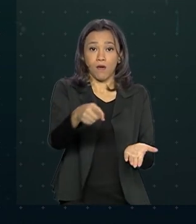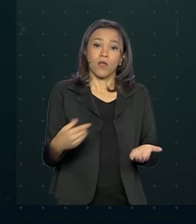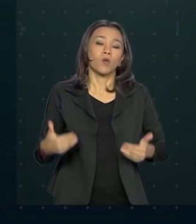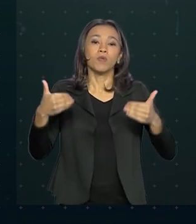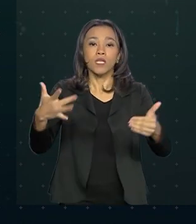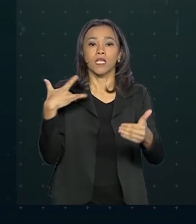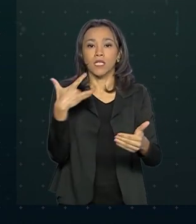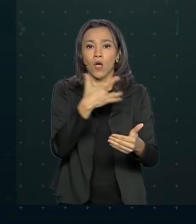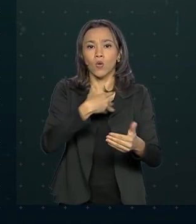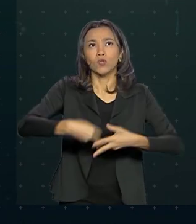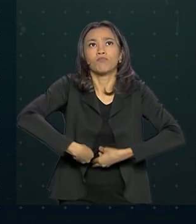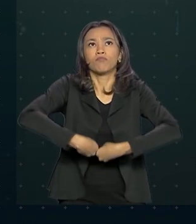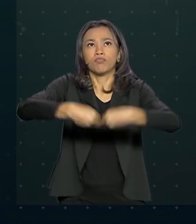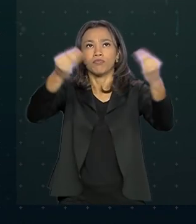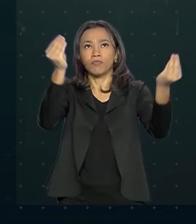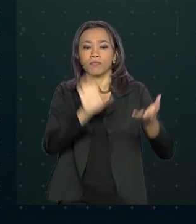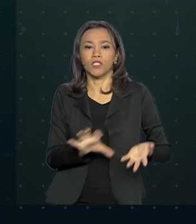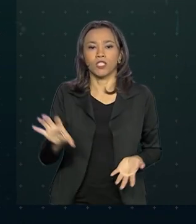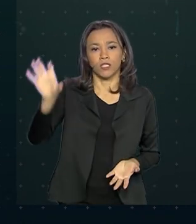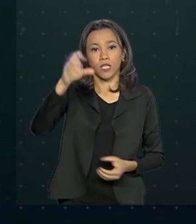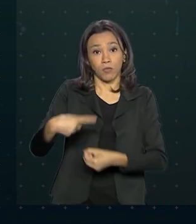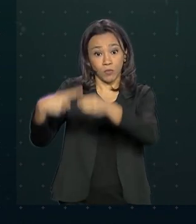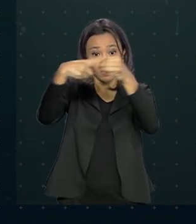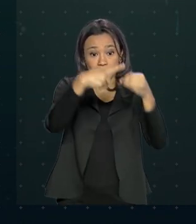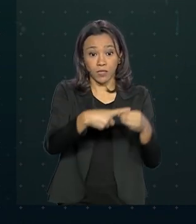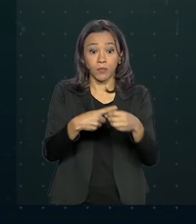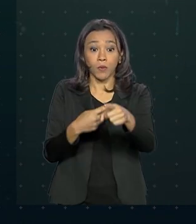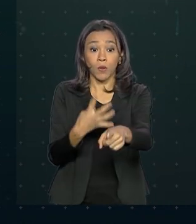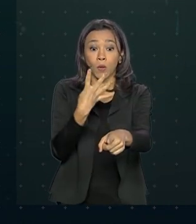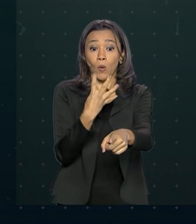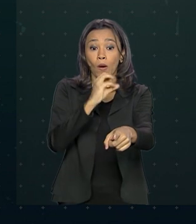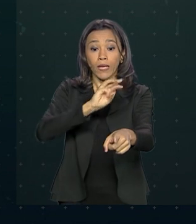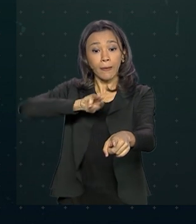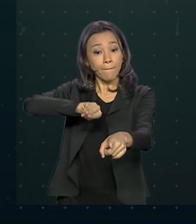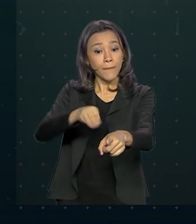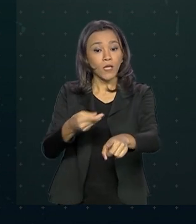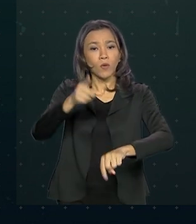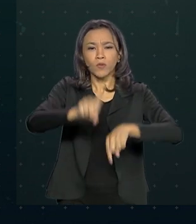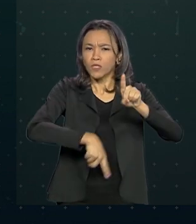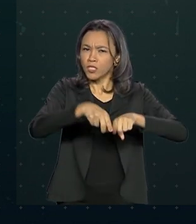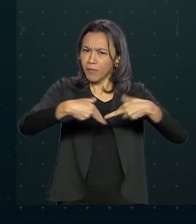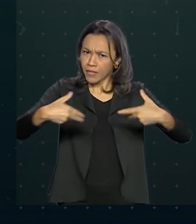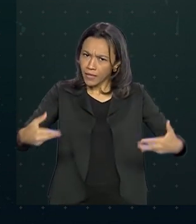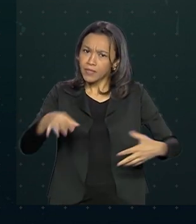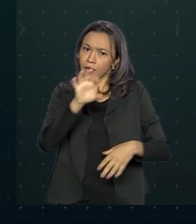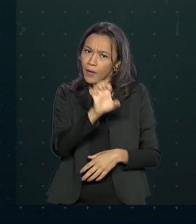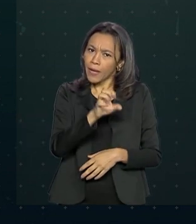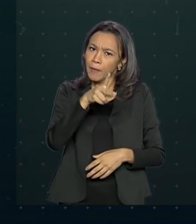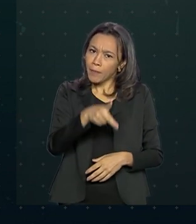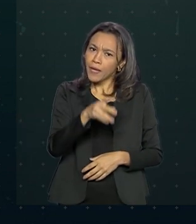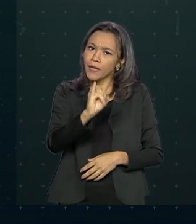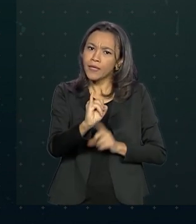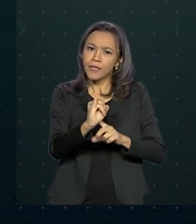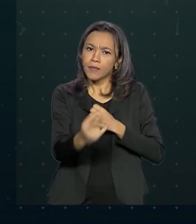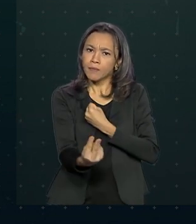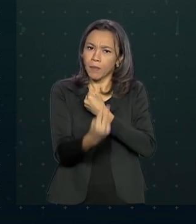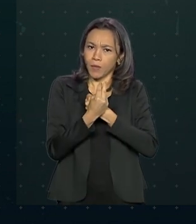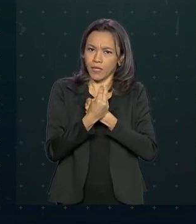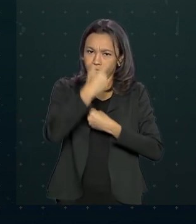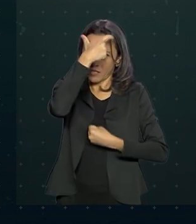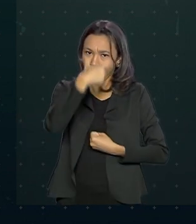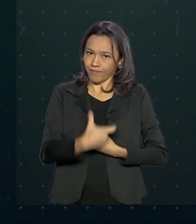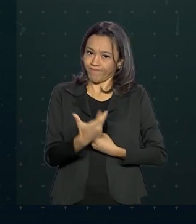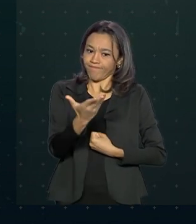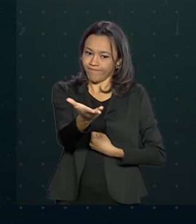repassou aos estados e municípios 40 milhões de itens de equipamentos de proteção individual para a rede hospitalar. O